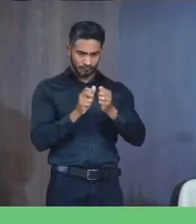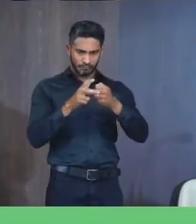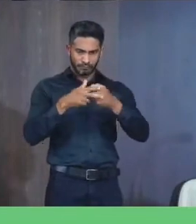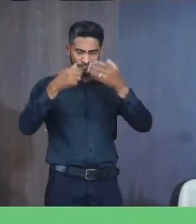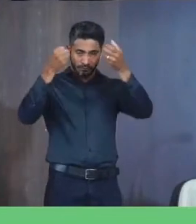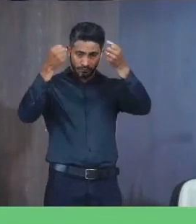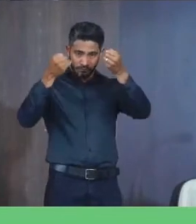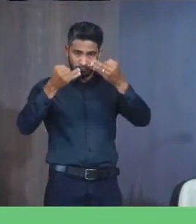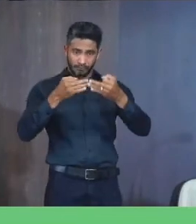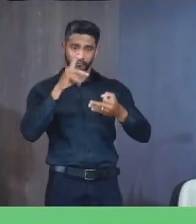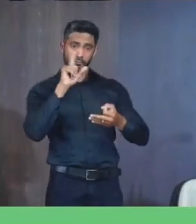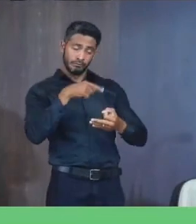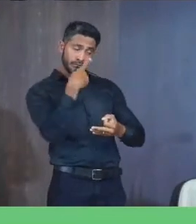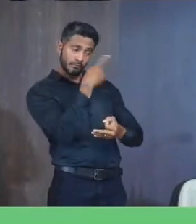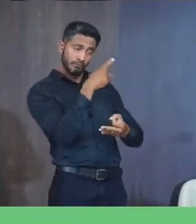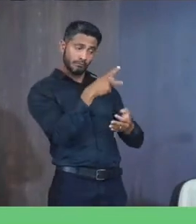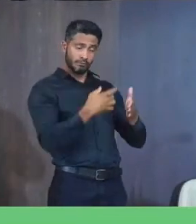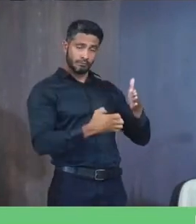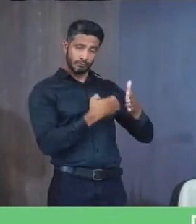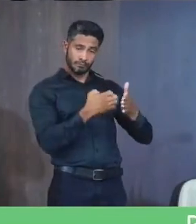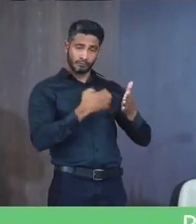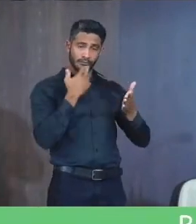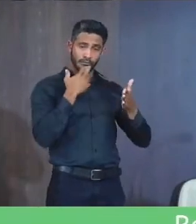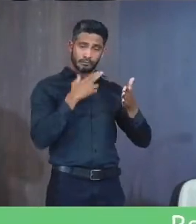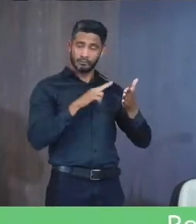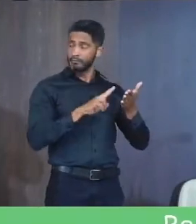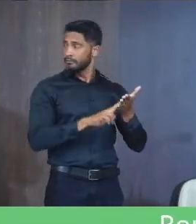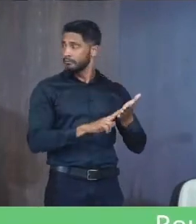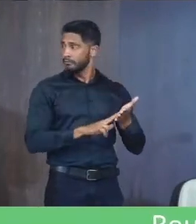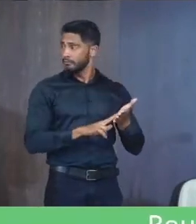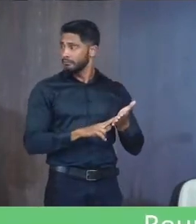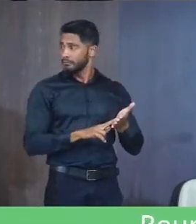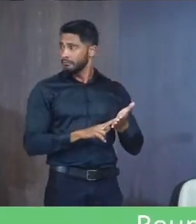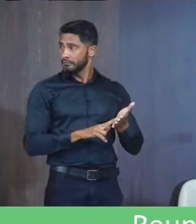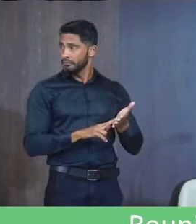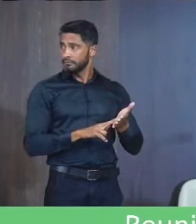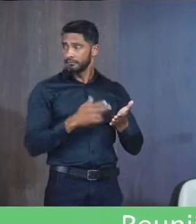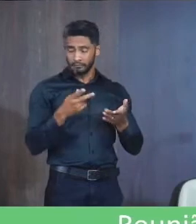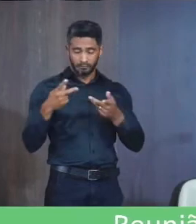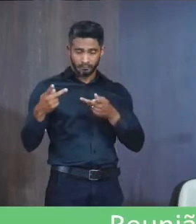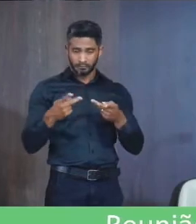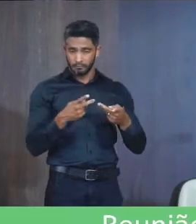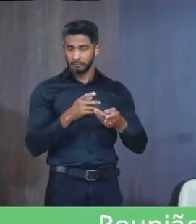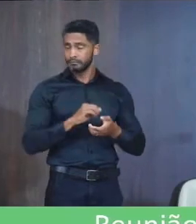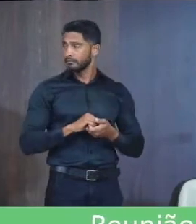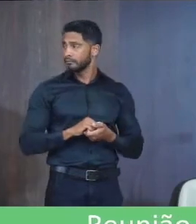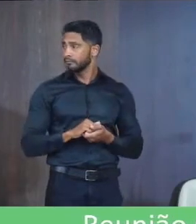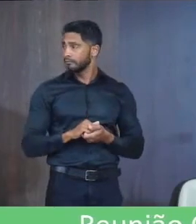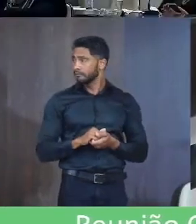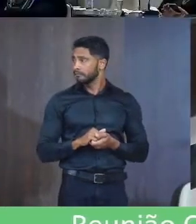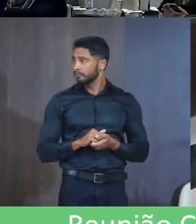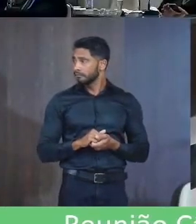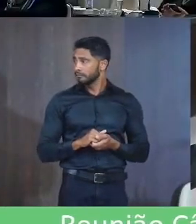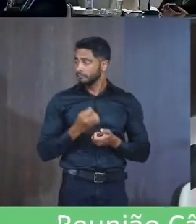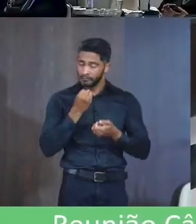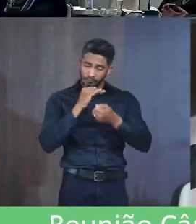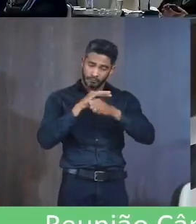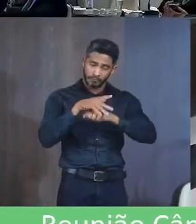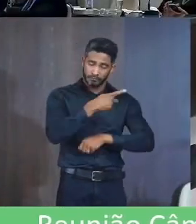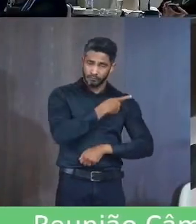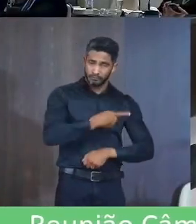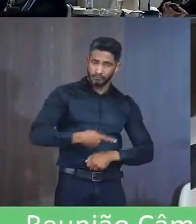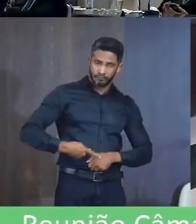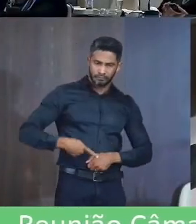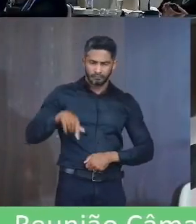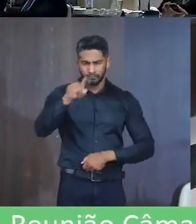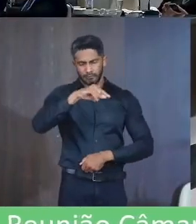Falando que é O Correio Não é a prefeitura Uma parte Convidar ele para vir aqui Sim Boa noite Senhor presidente